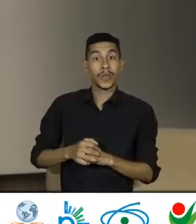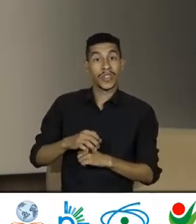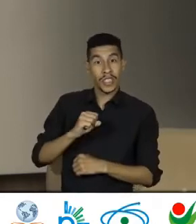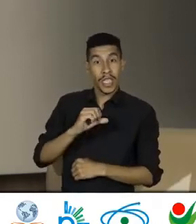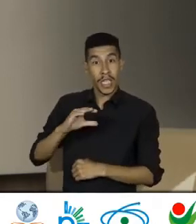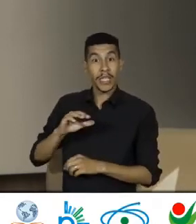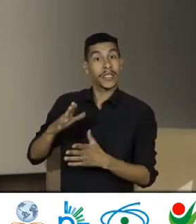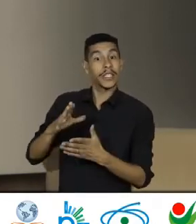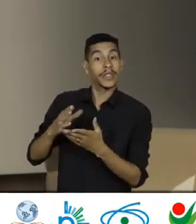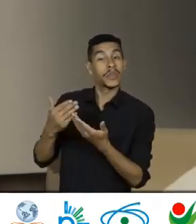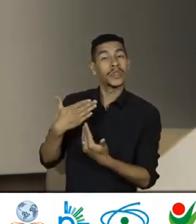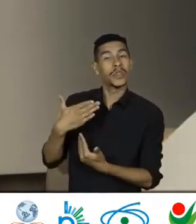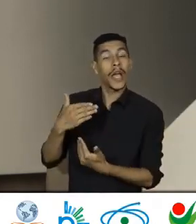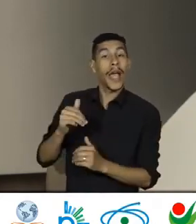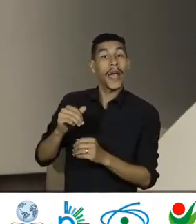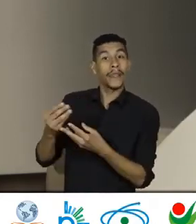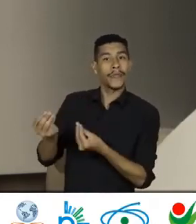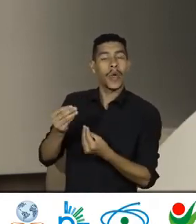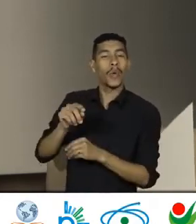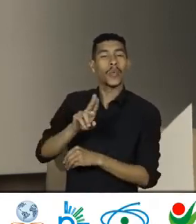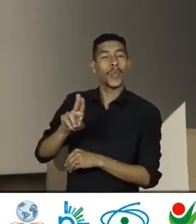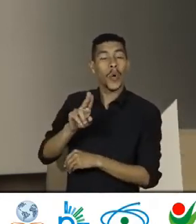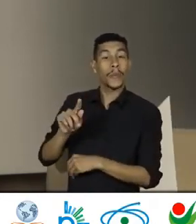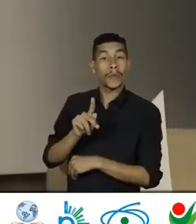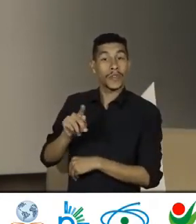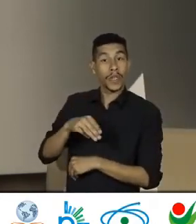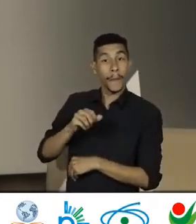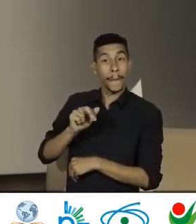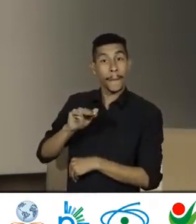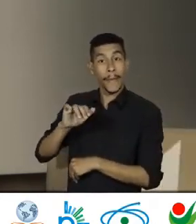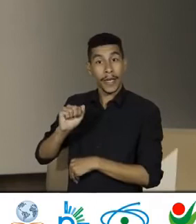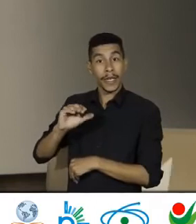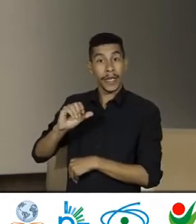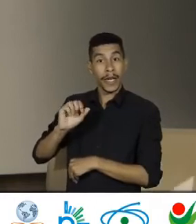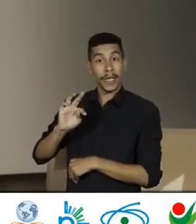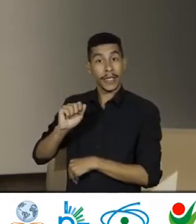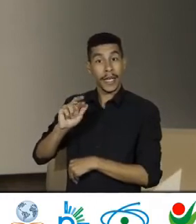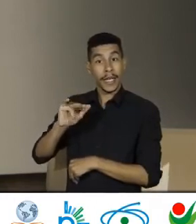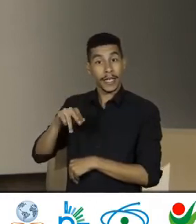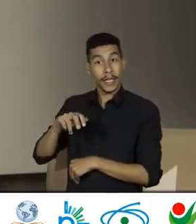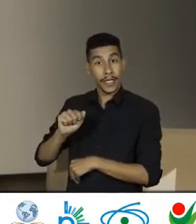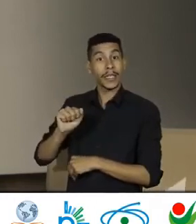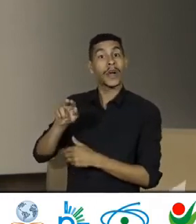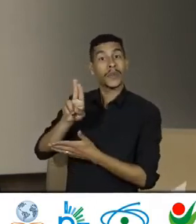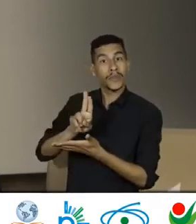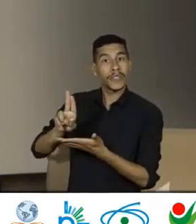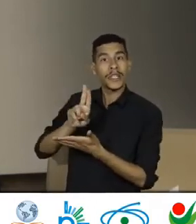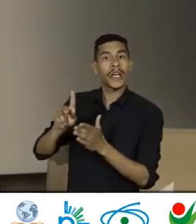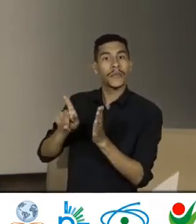indicou Então O nome da professora Maria Catarina De Titolina Da Universidade Federal De Santa Maria